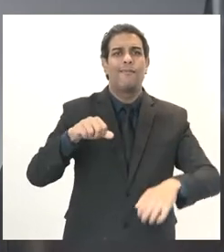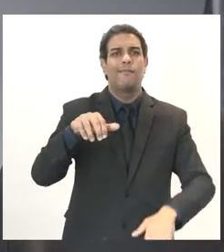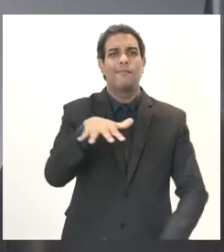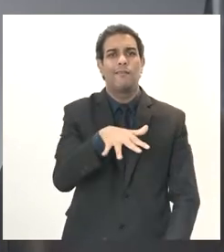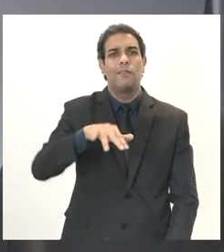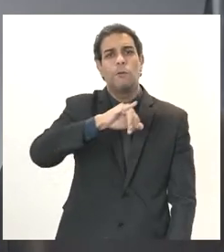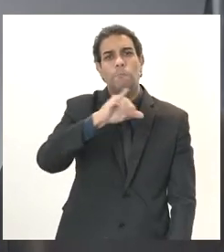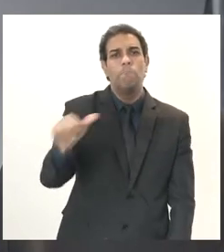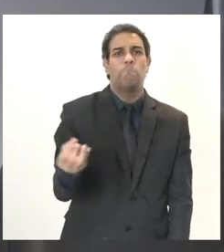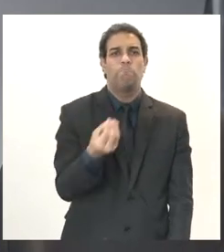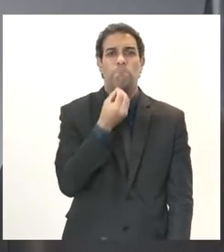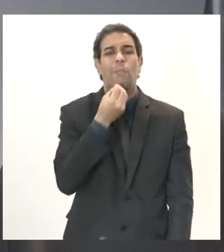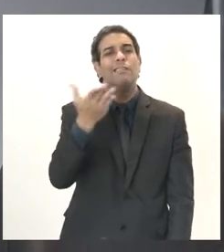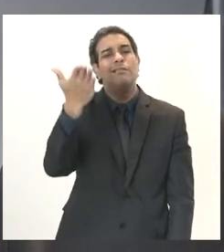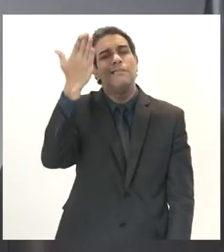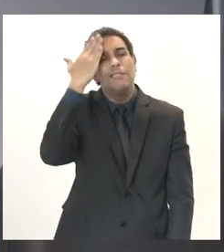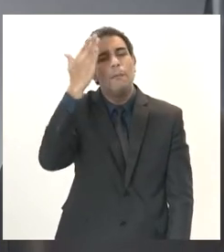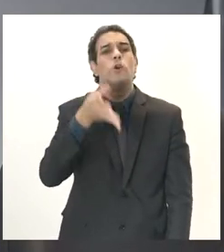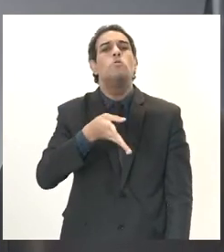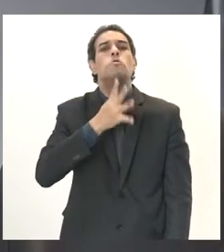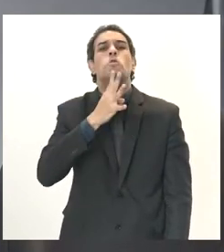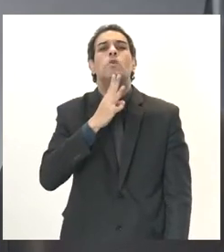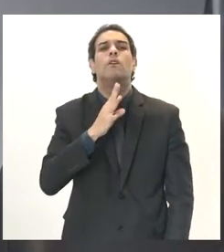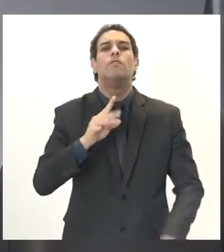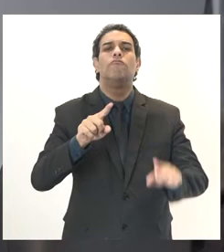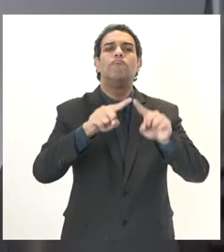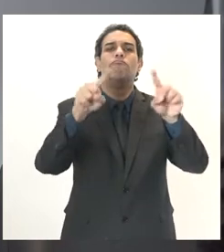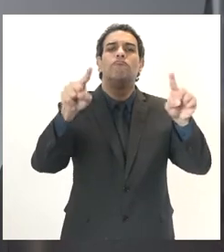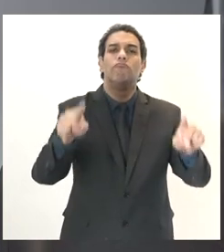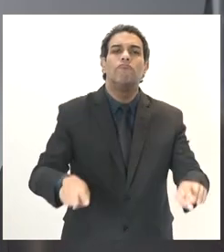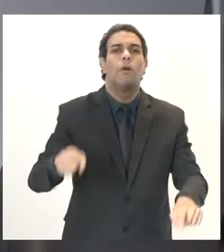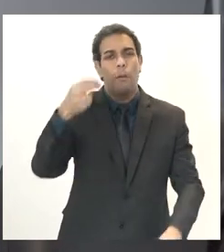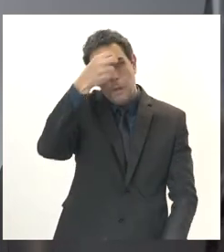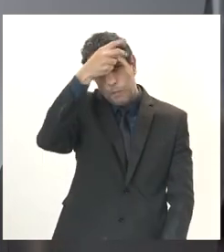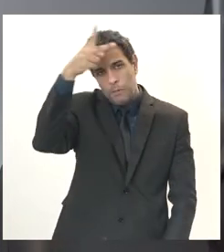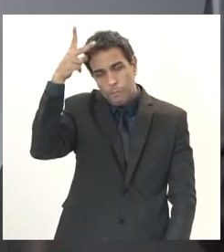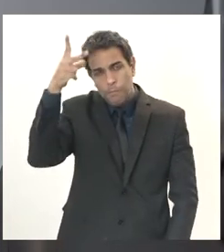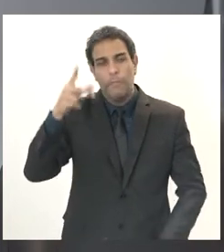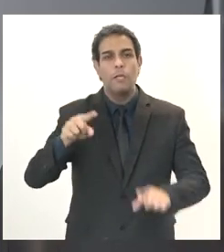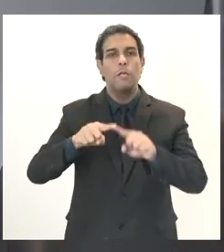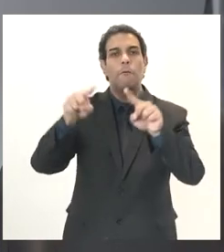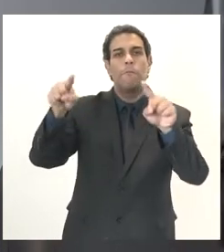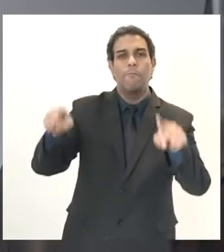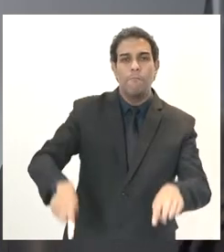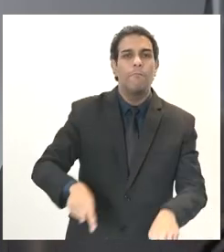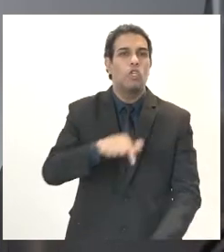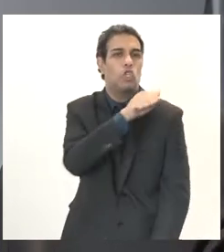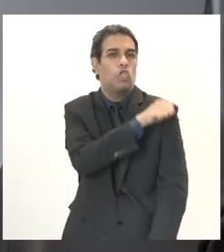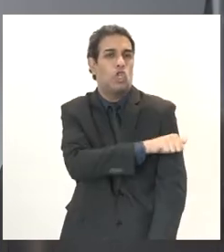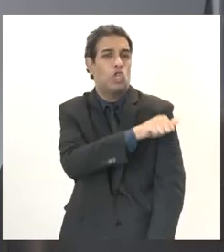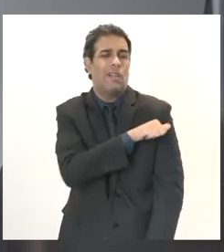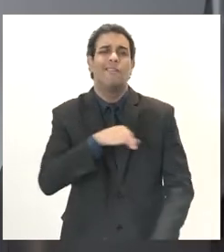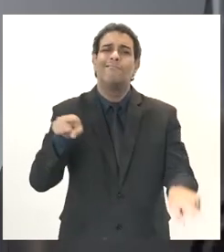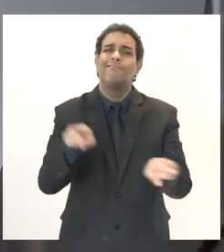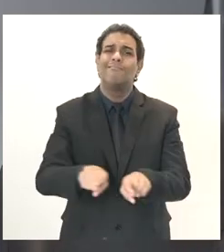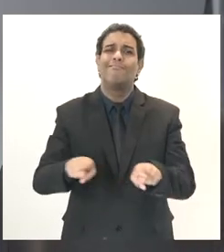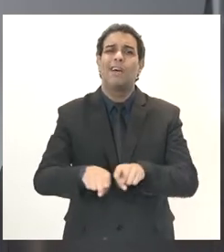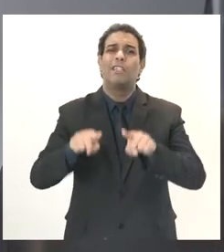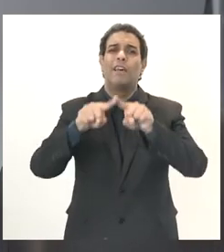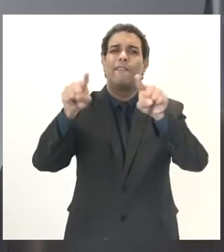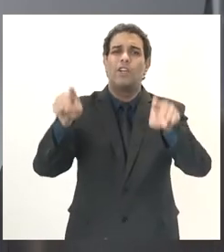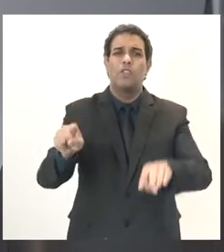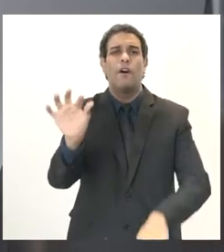oportunidade de ouvir os servidores municipais os servidores estaduais e também servidores federais mas que atuam